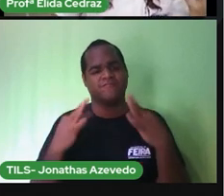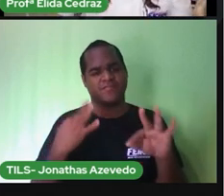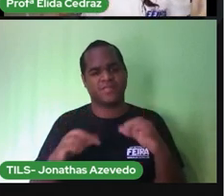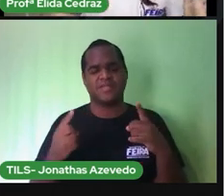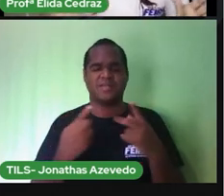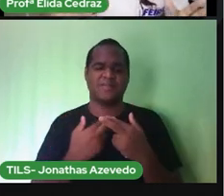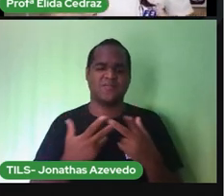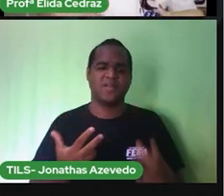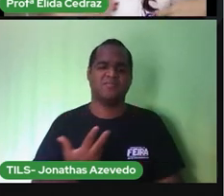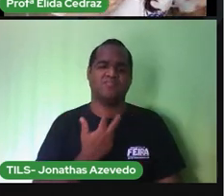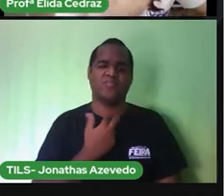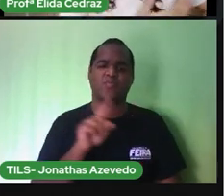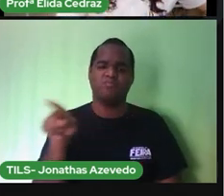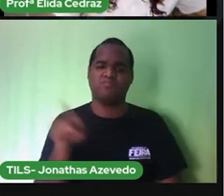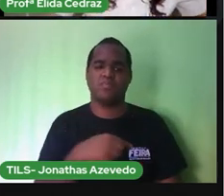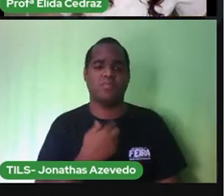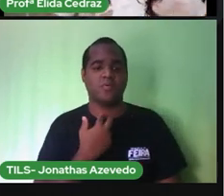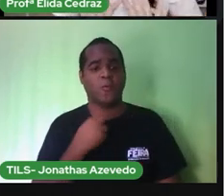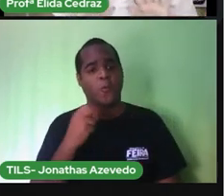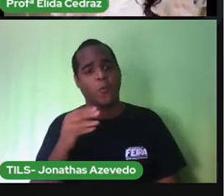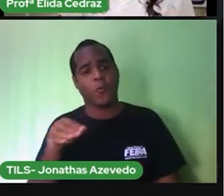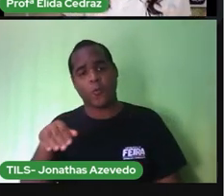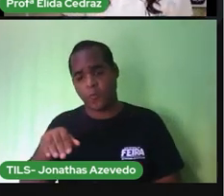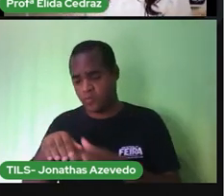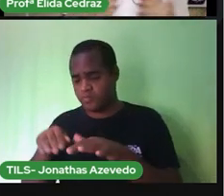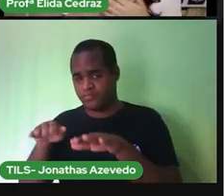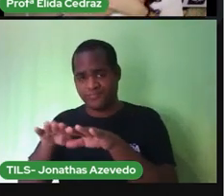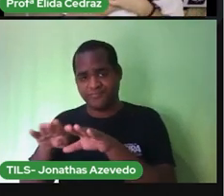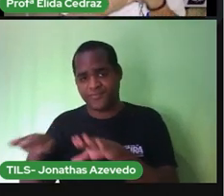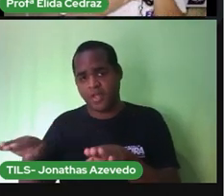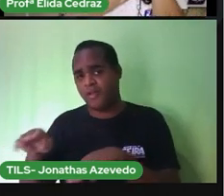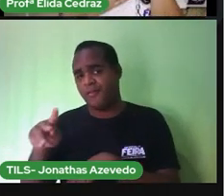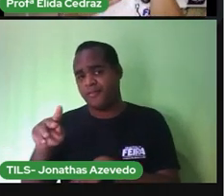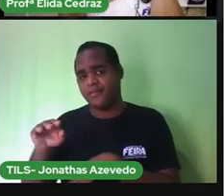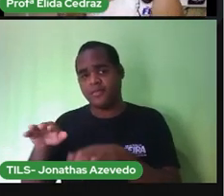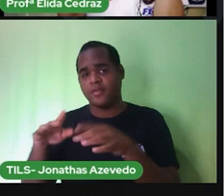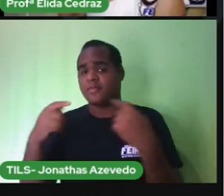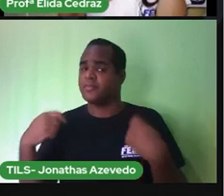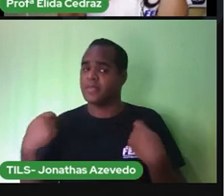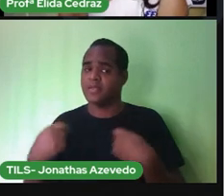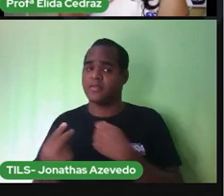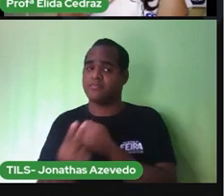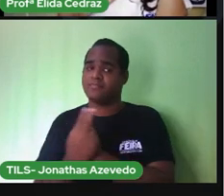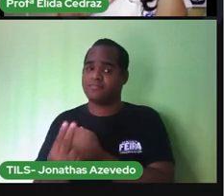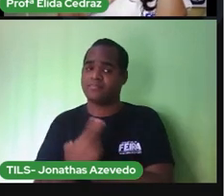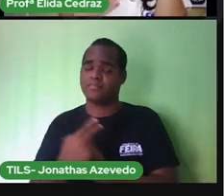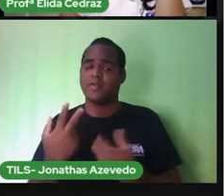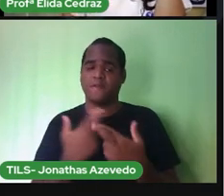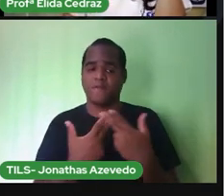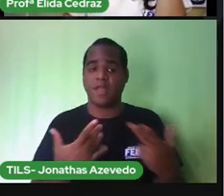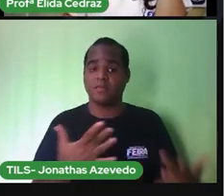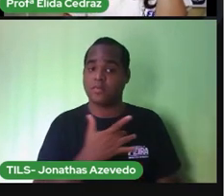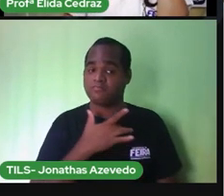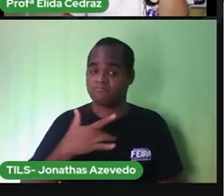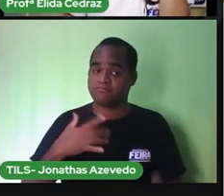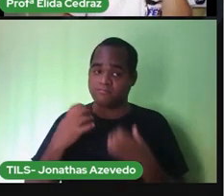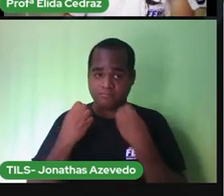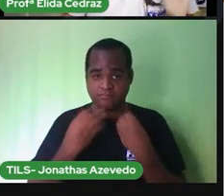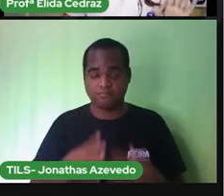roupa que estava pelo chão, essas coisas não podem. A gente precisa preservar o nosso corpo, nossa saúde, tá bom?